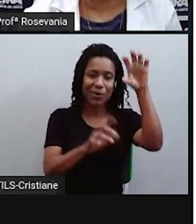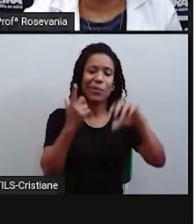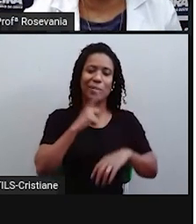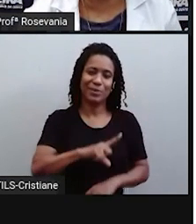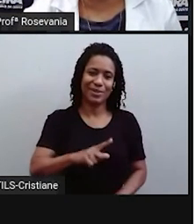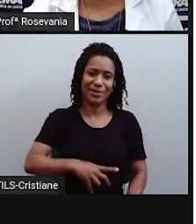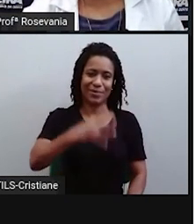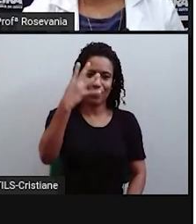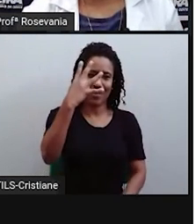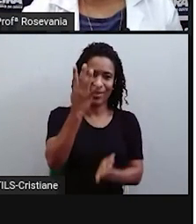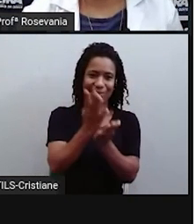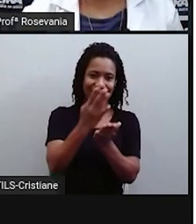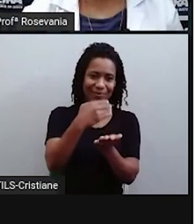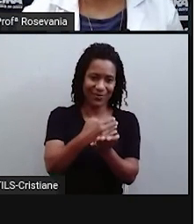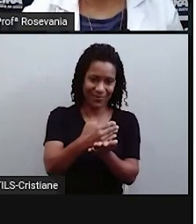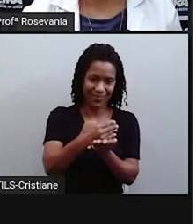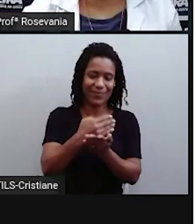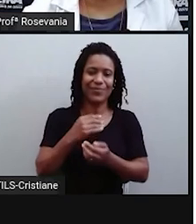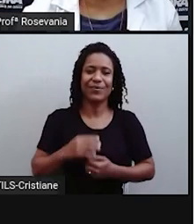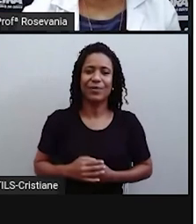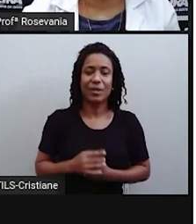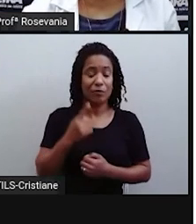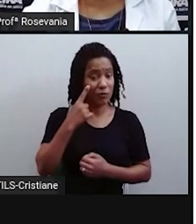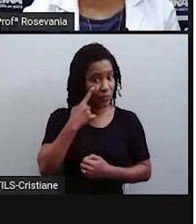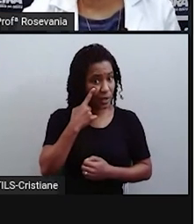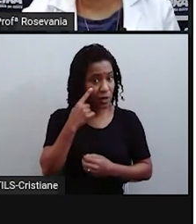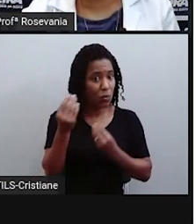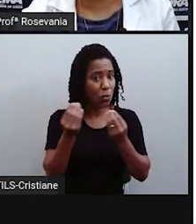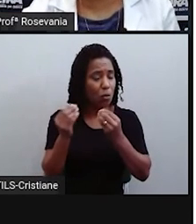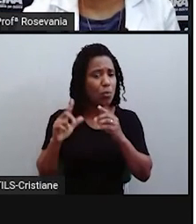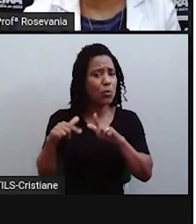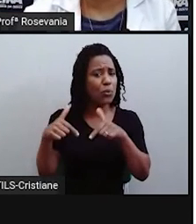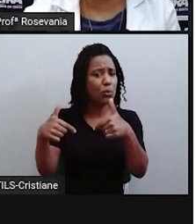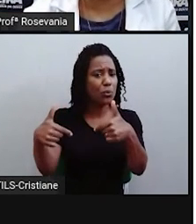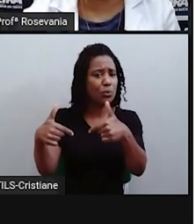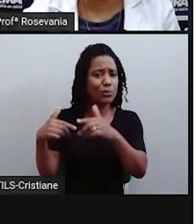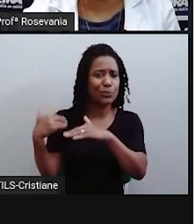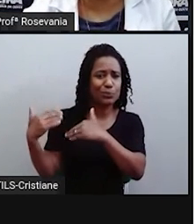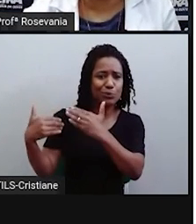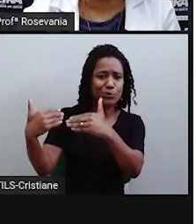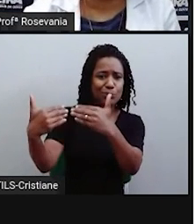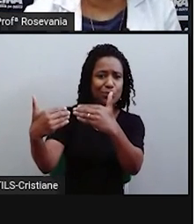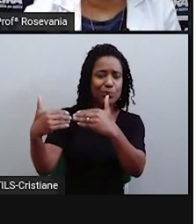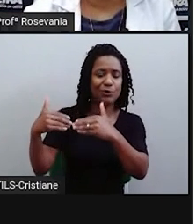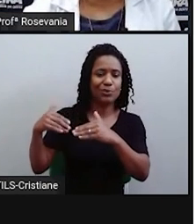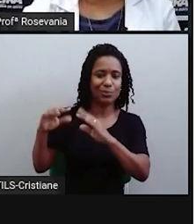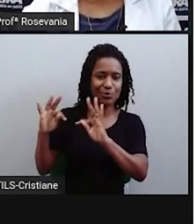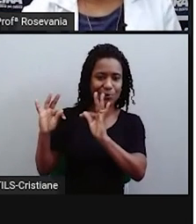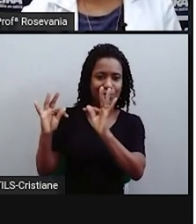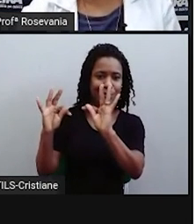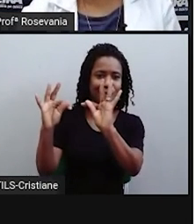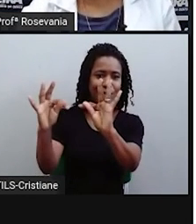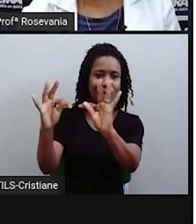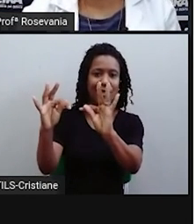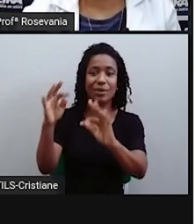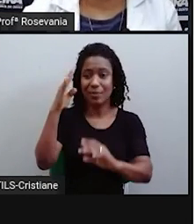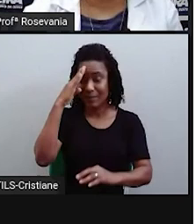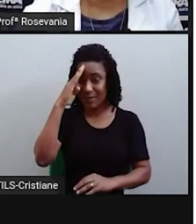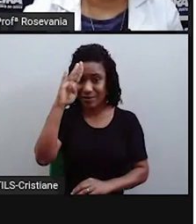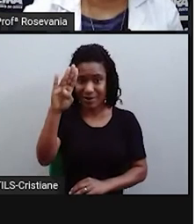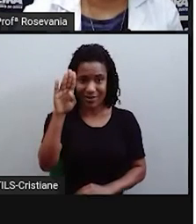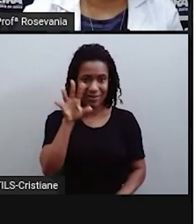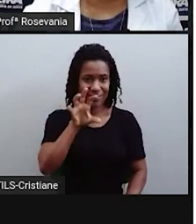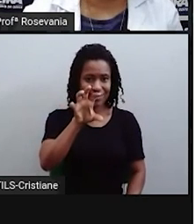desenvolvimento mais ligado às tecnologias, a gente tem essa região aqui concentrada, as outras